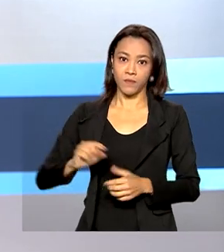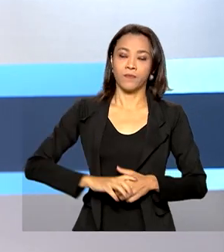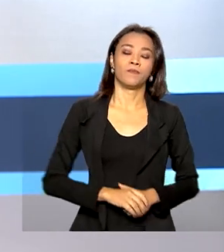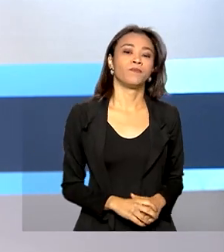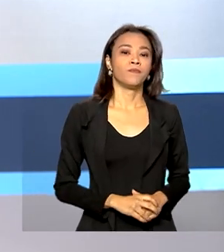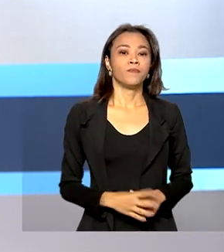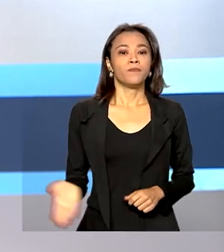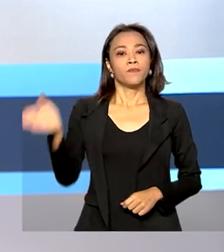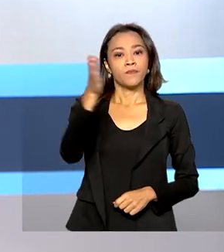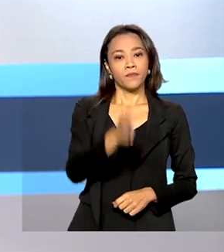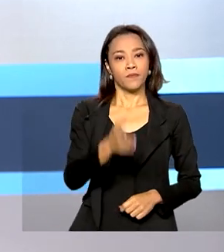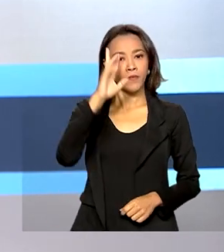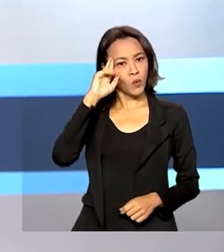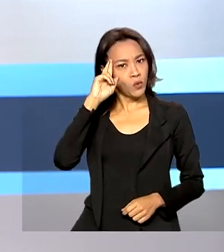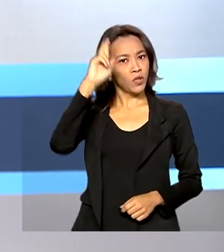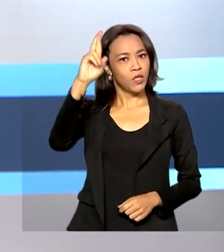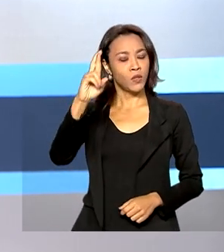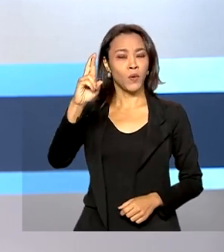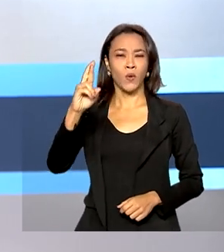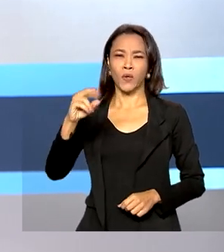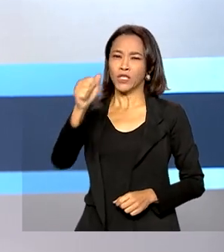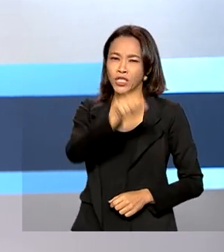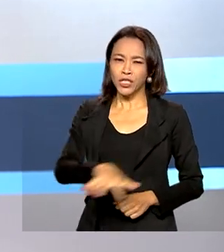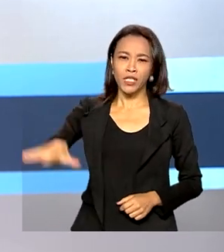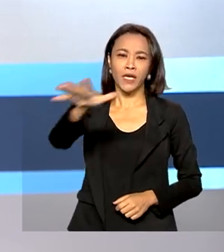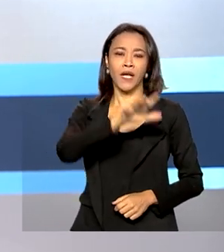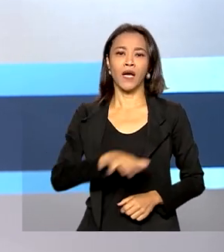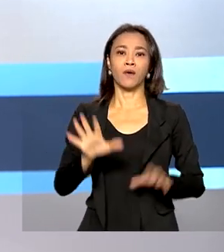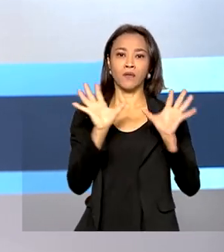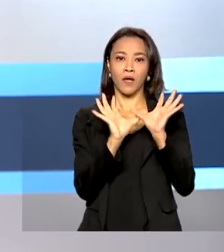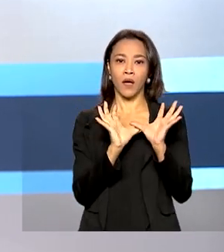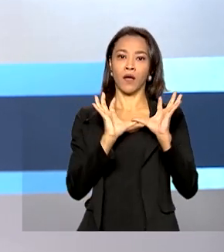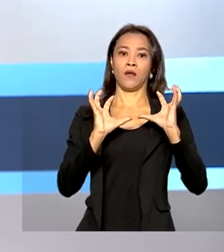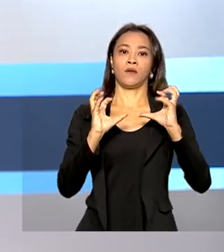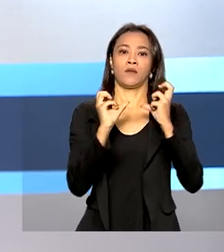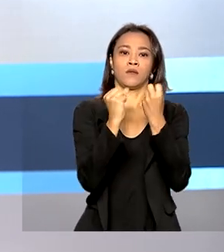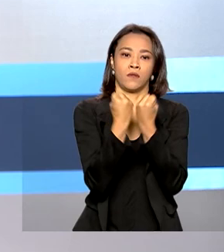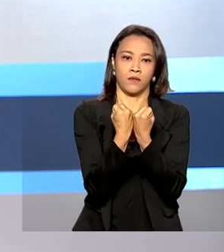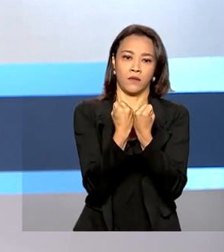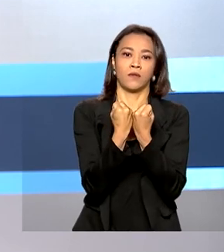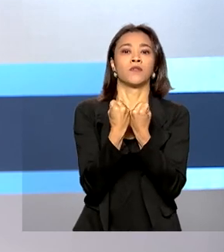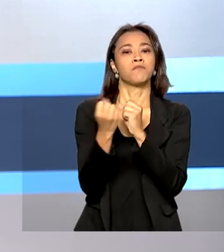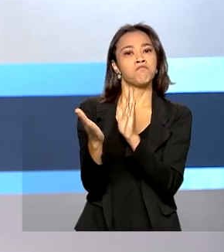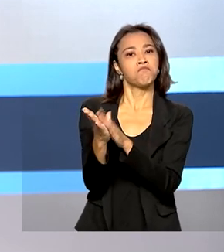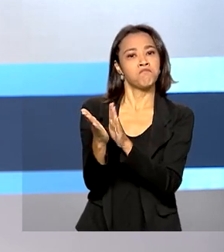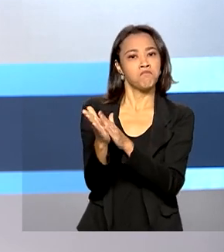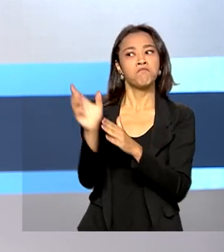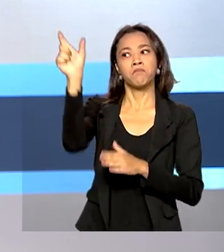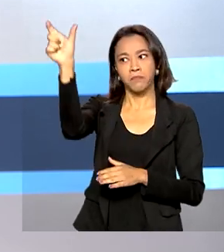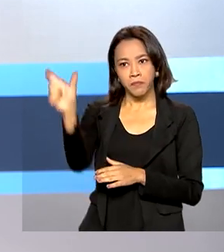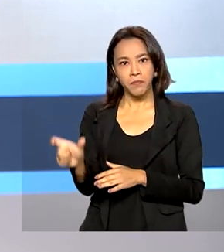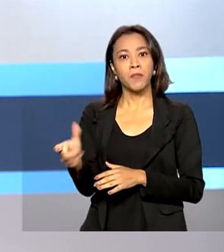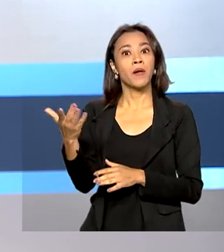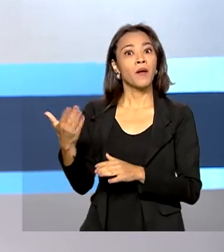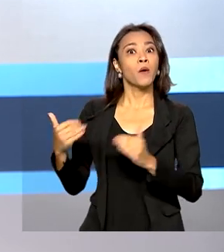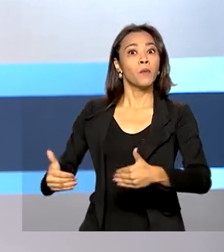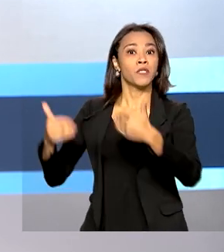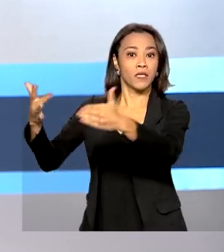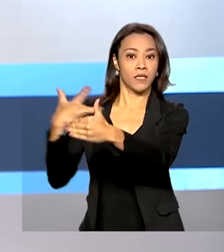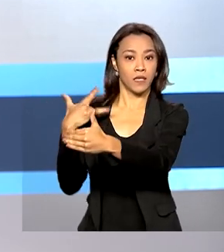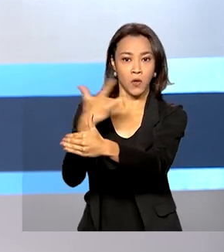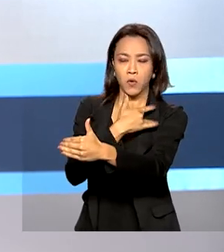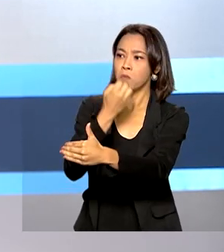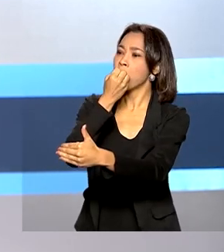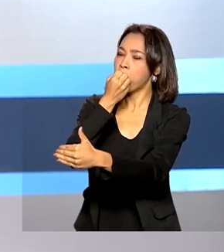O diretor-geral da Organização Mundial da Saúde, Tedros Adhanom, parabenizou o Ministério da Saúde pelos bons resultados